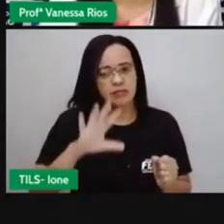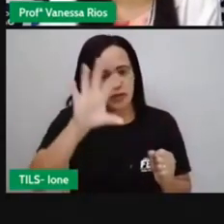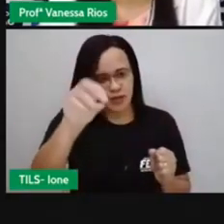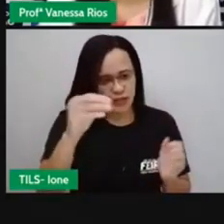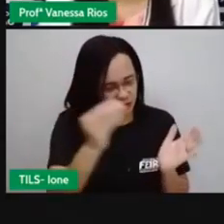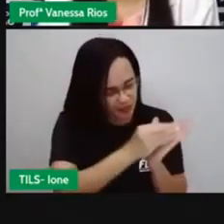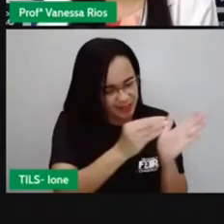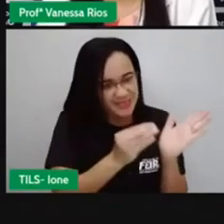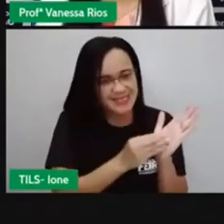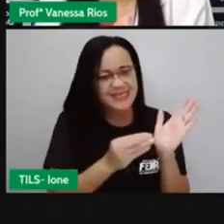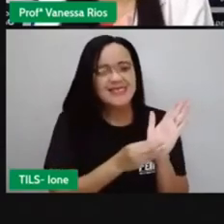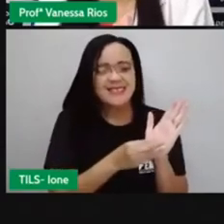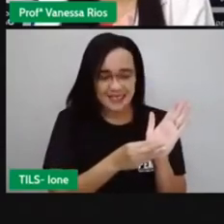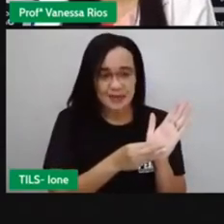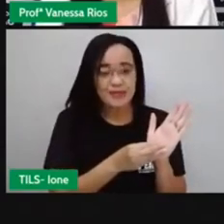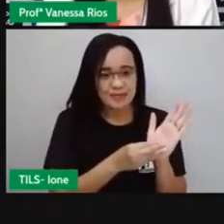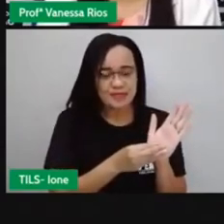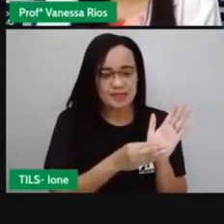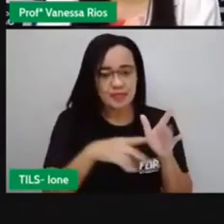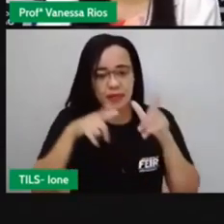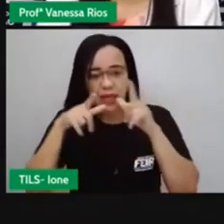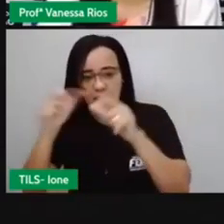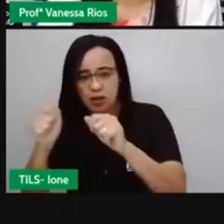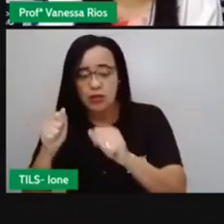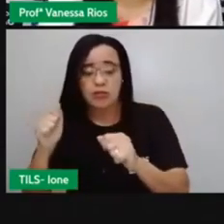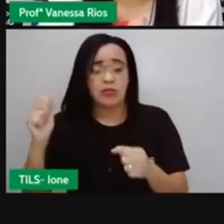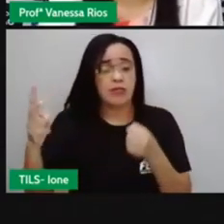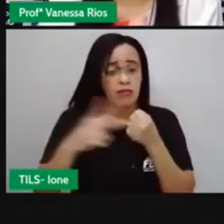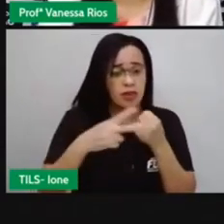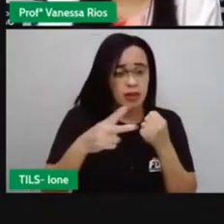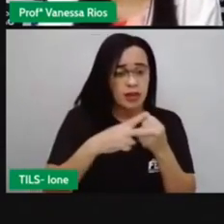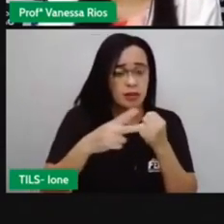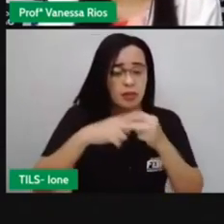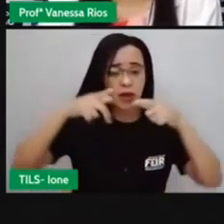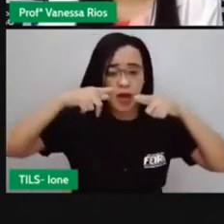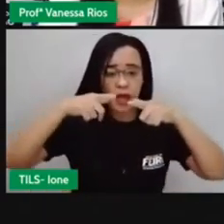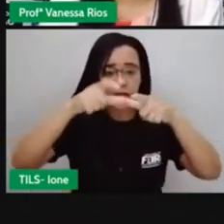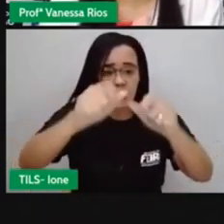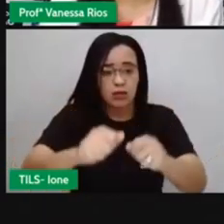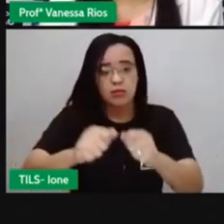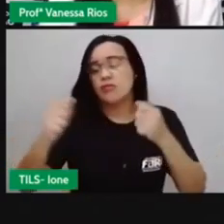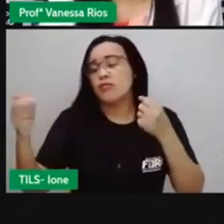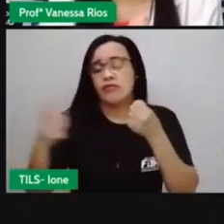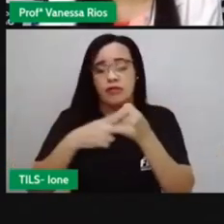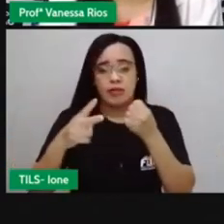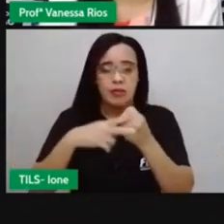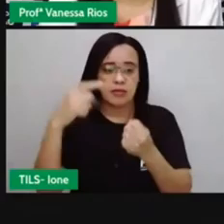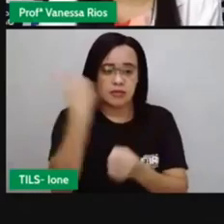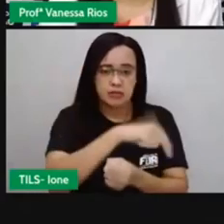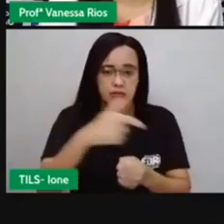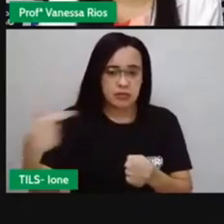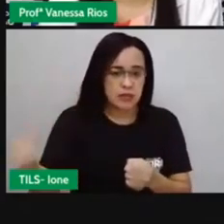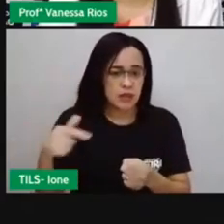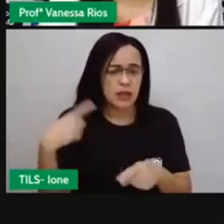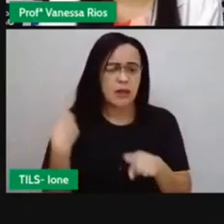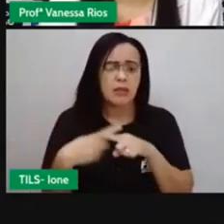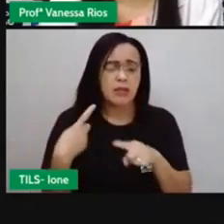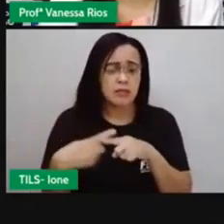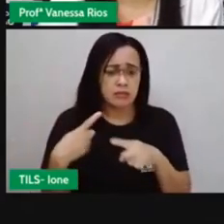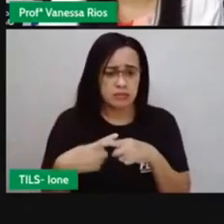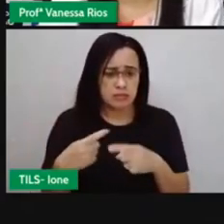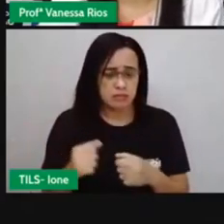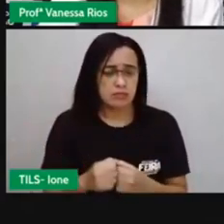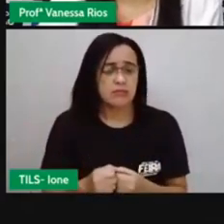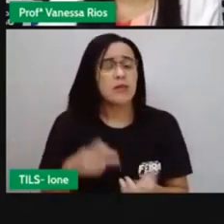da linguagem não verbal. E é interessante a gente observar que a presença dessa linguagem, ela é